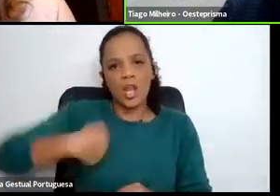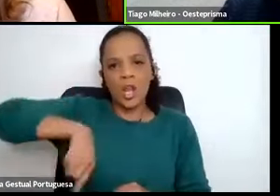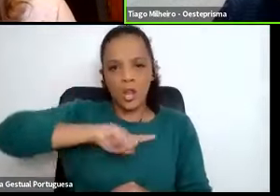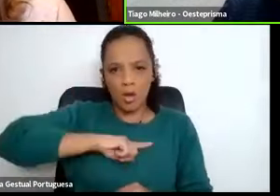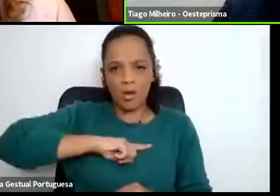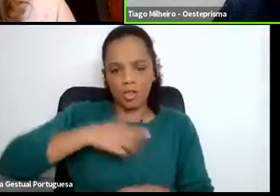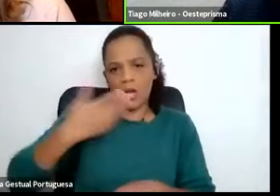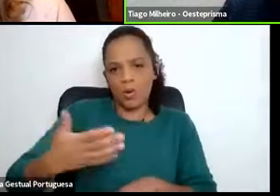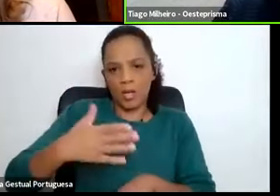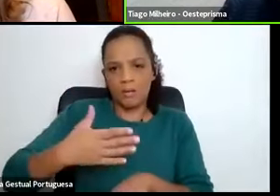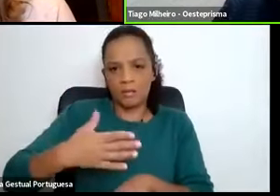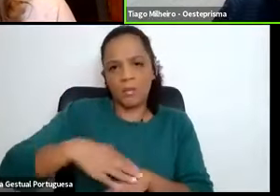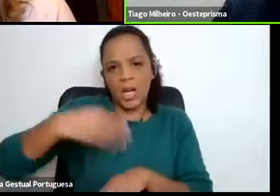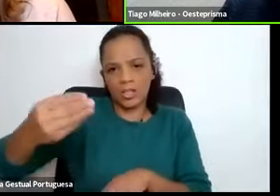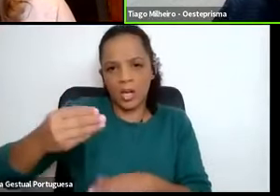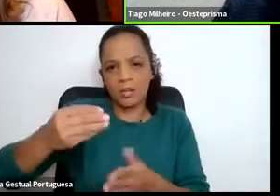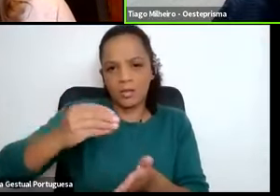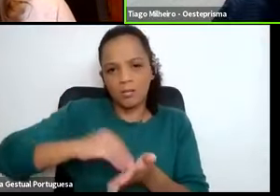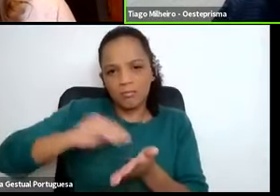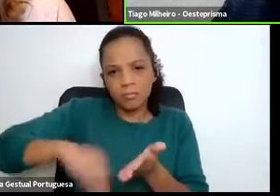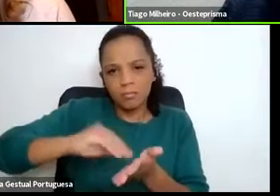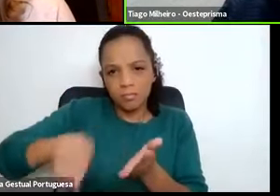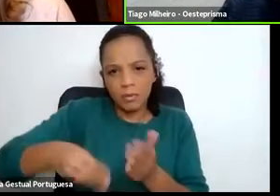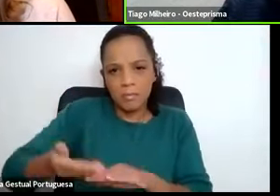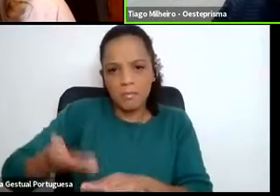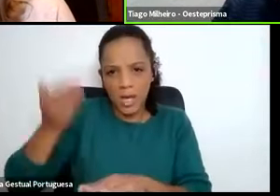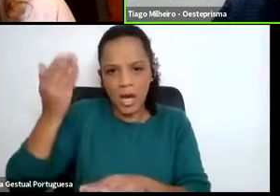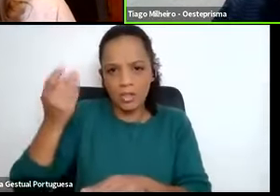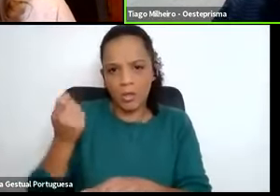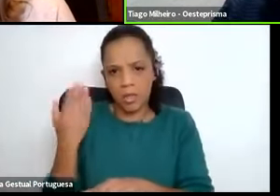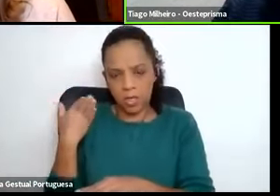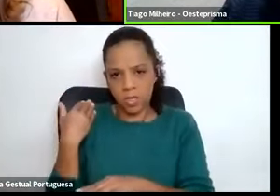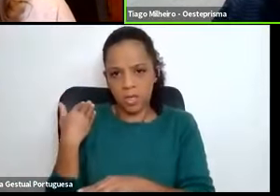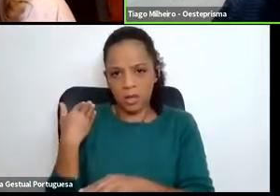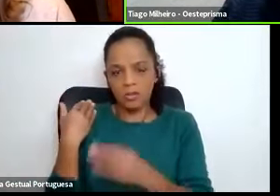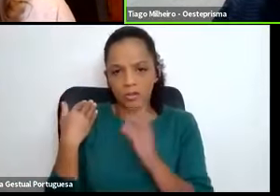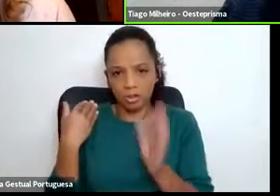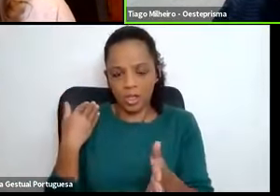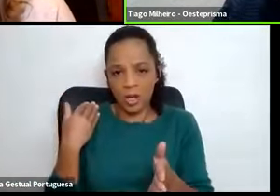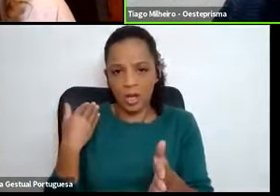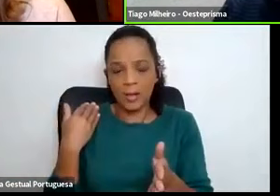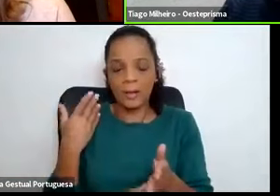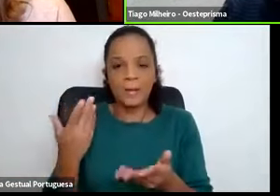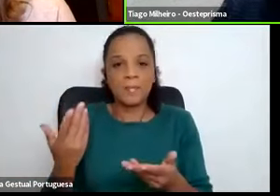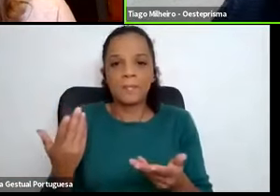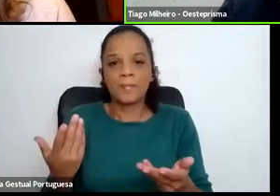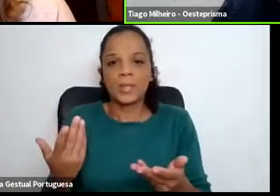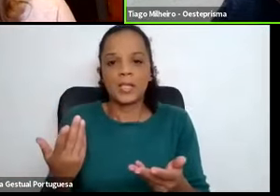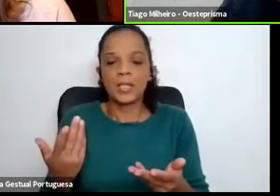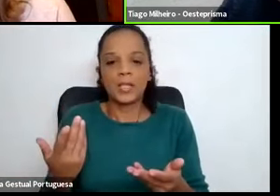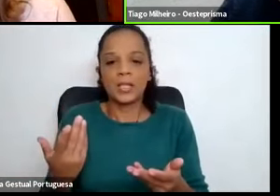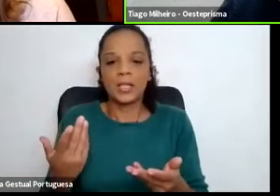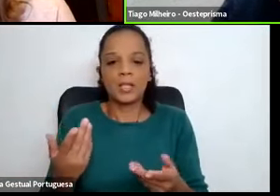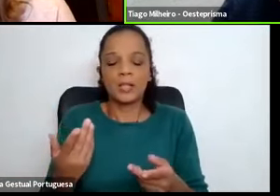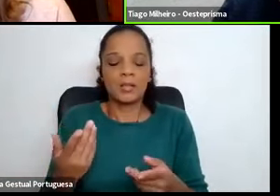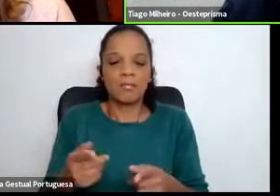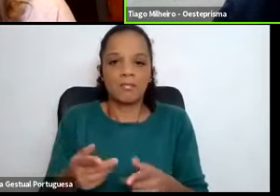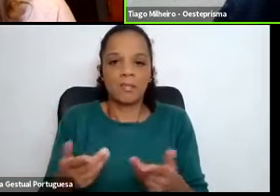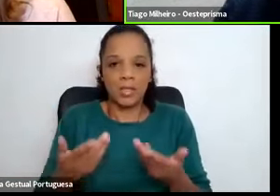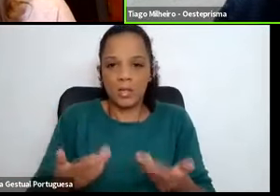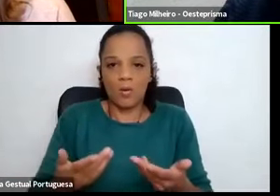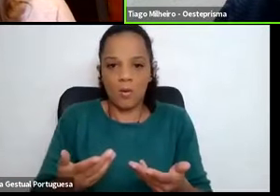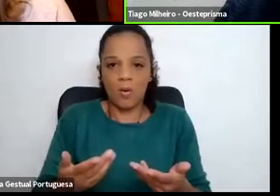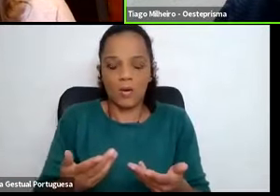admissões agora, futuramente e recentemente, que já não foi preciso termos, enfim, ou não foi preciso, não